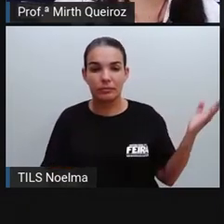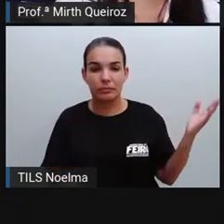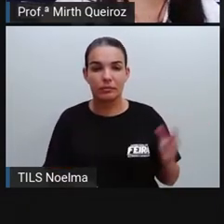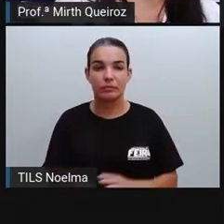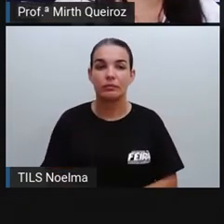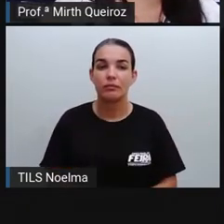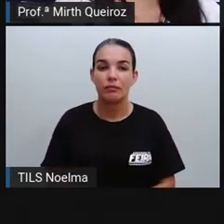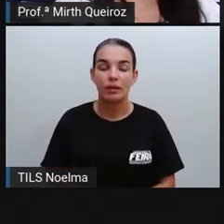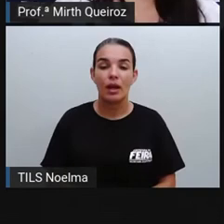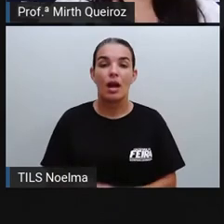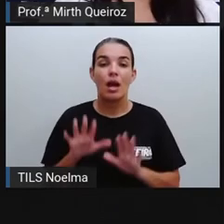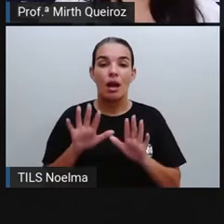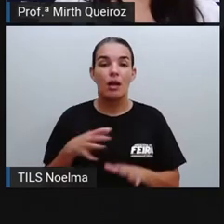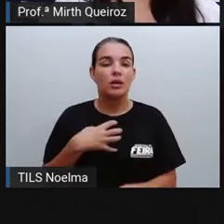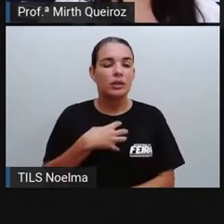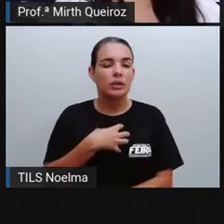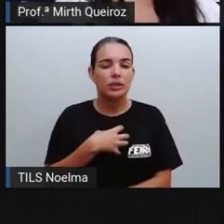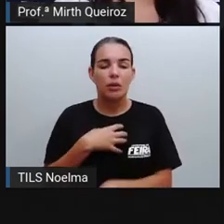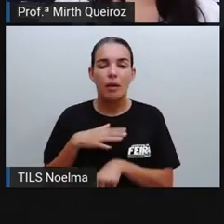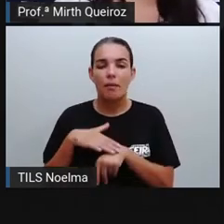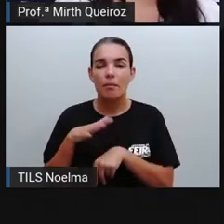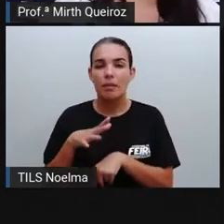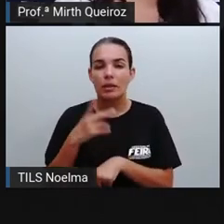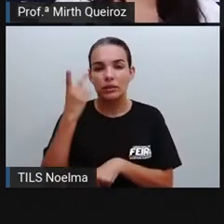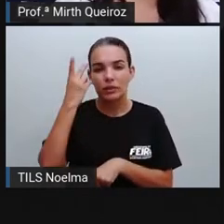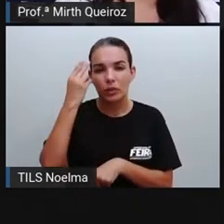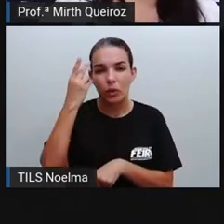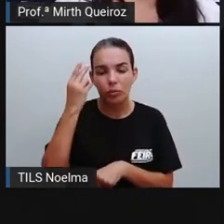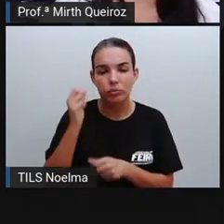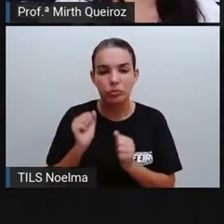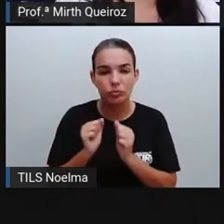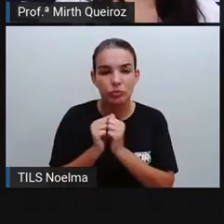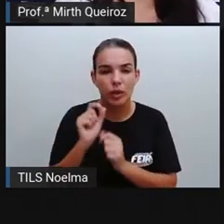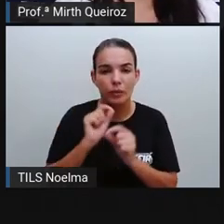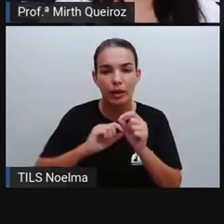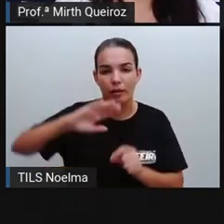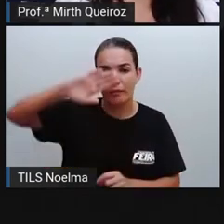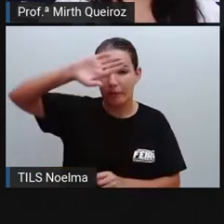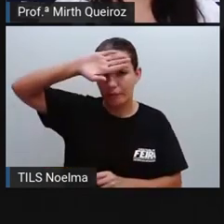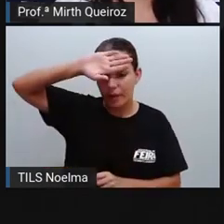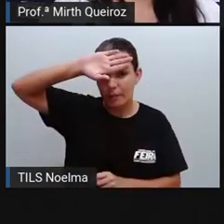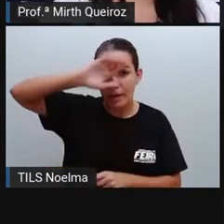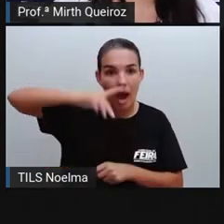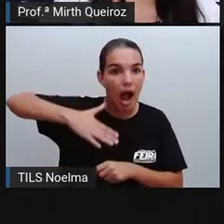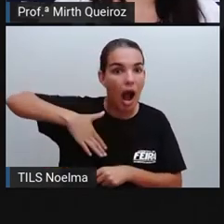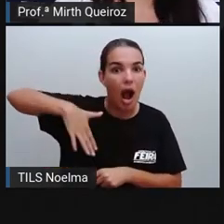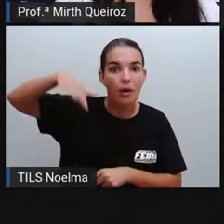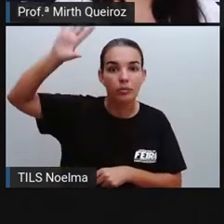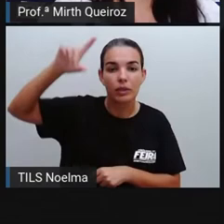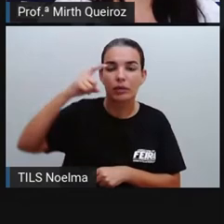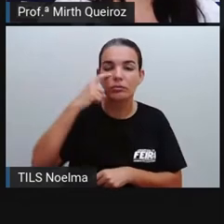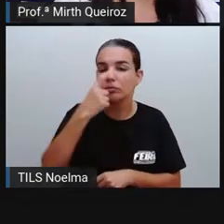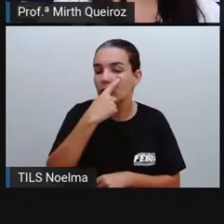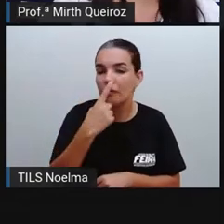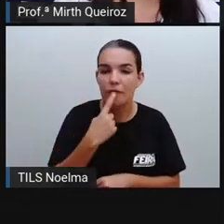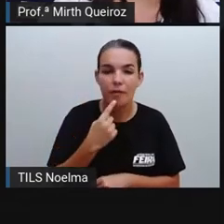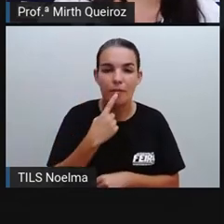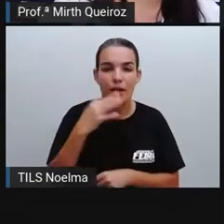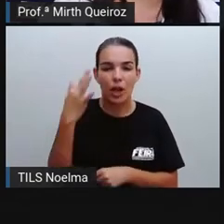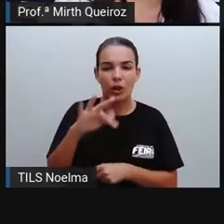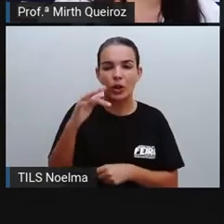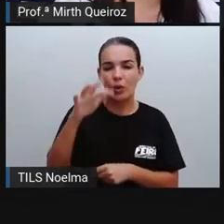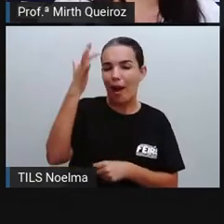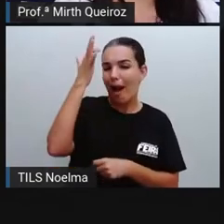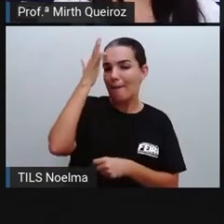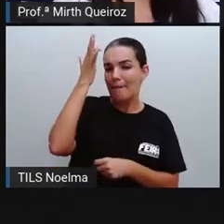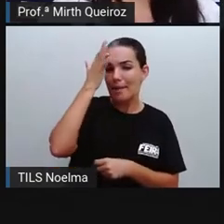Os sintomas mais comuns, então, dessa doença seria febre alta, conjuntivite, dor